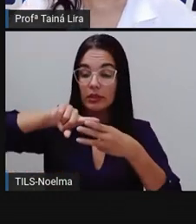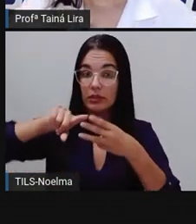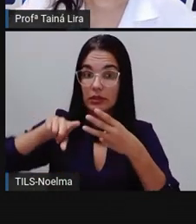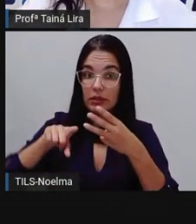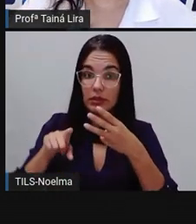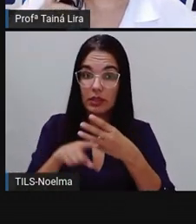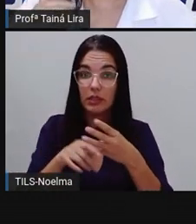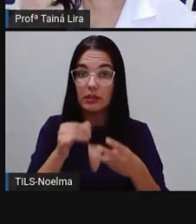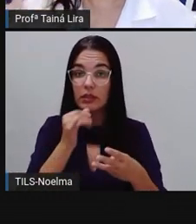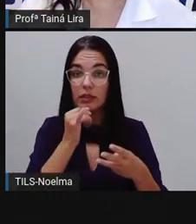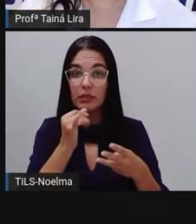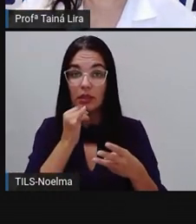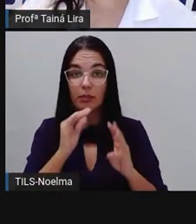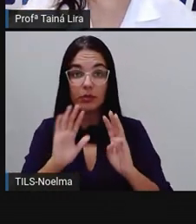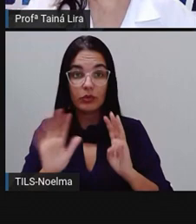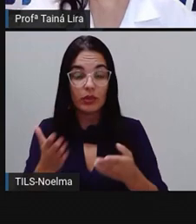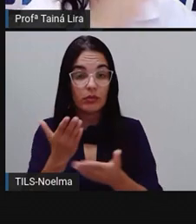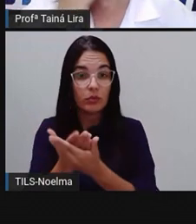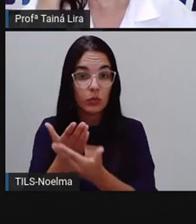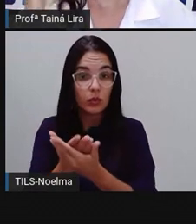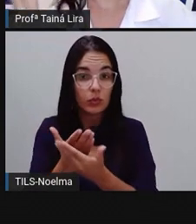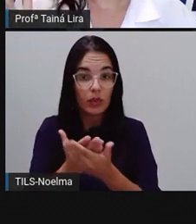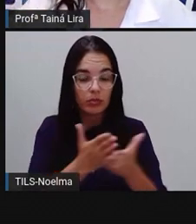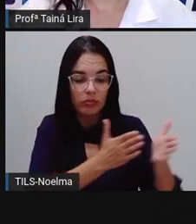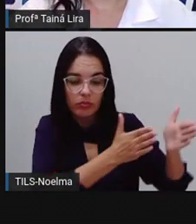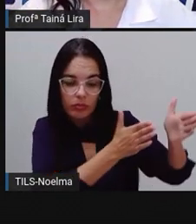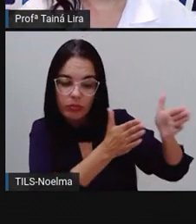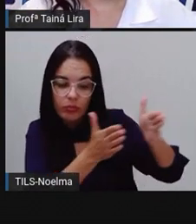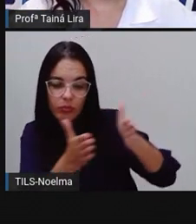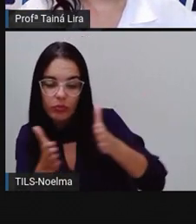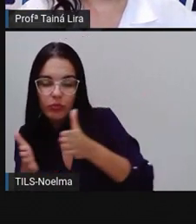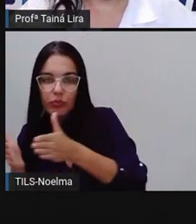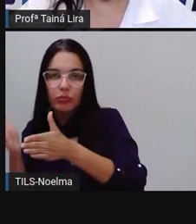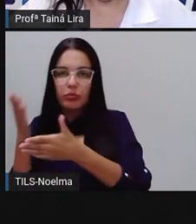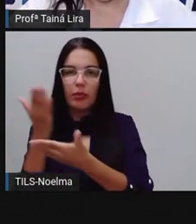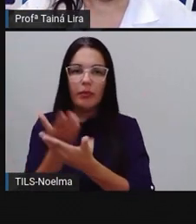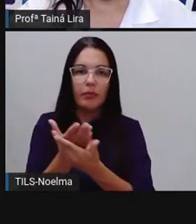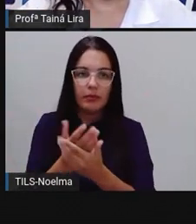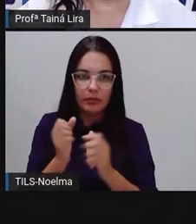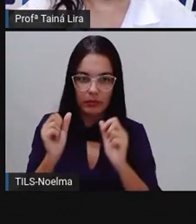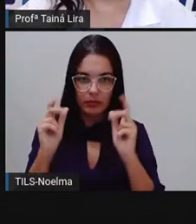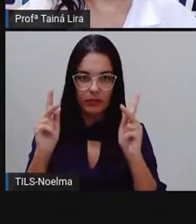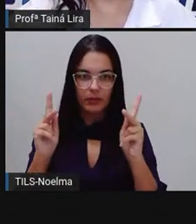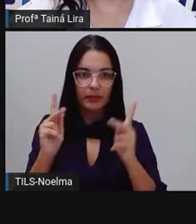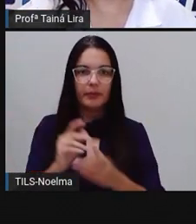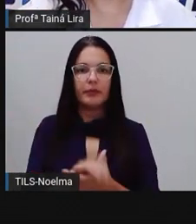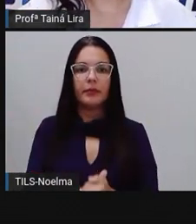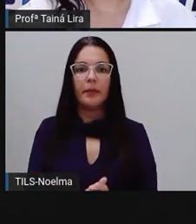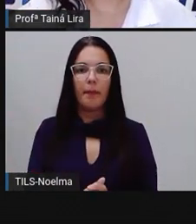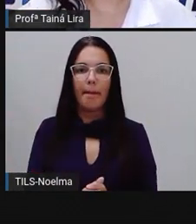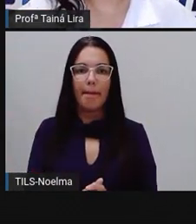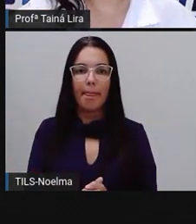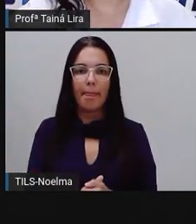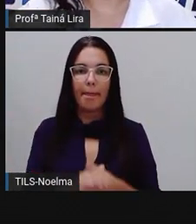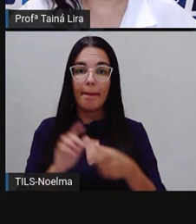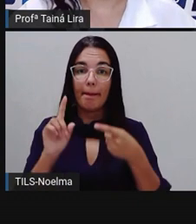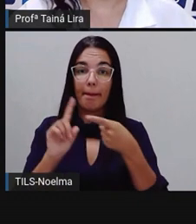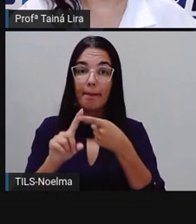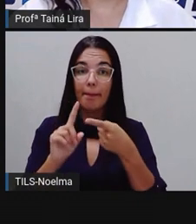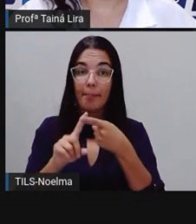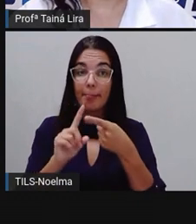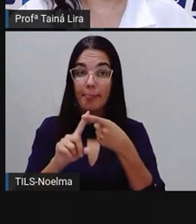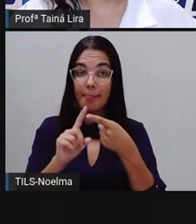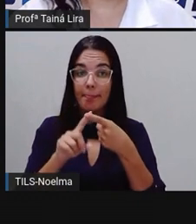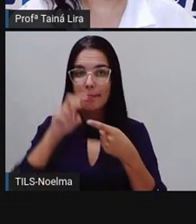né, que nós já vimos aí durante os nossos estudos, tá? Então, nós começamos aí com a